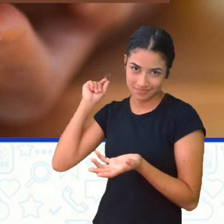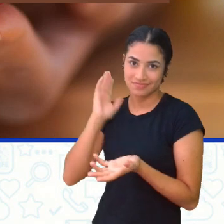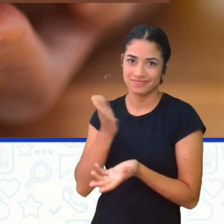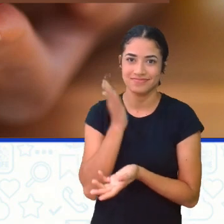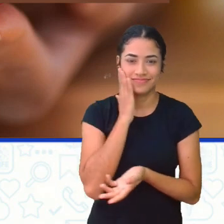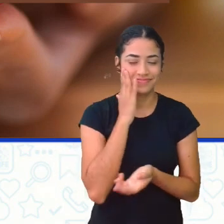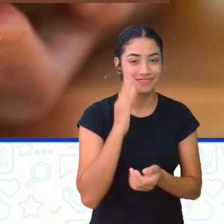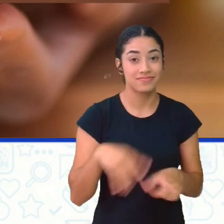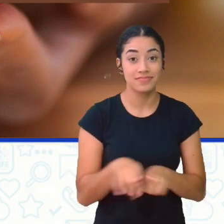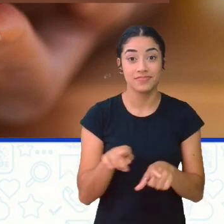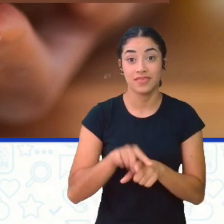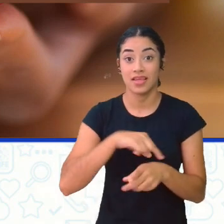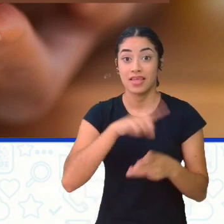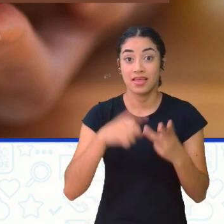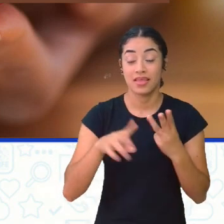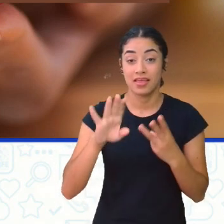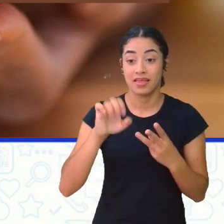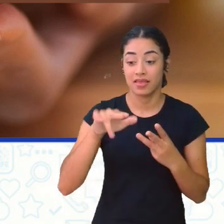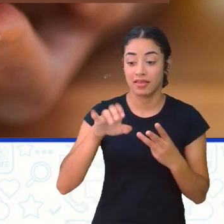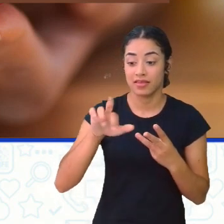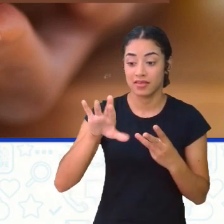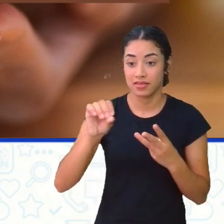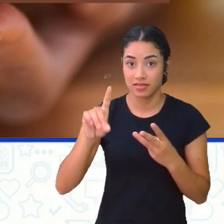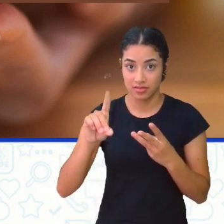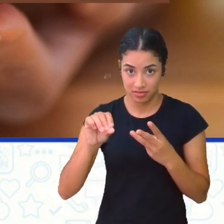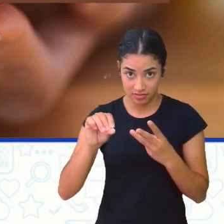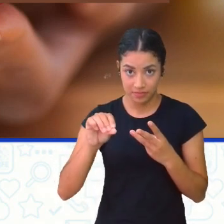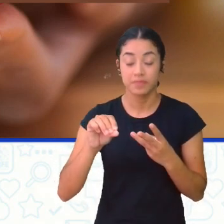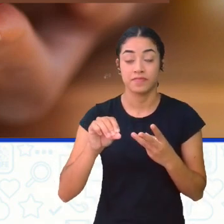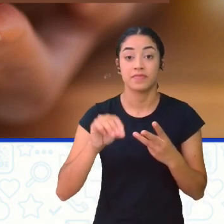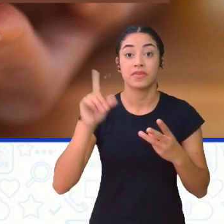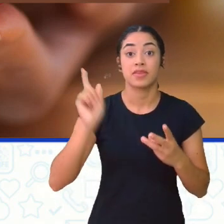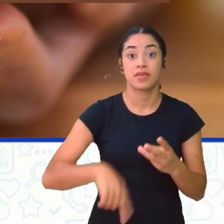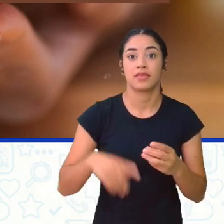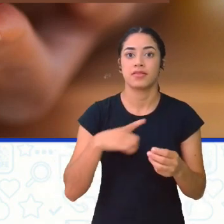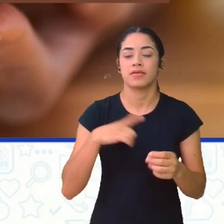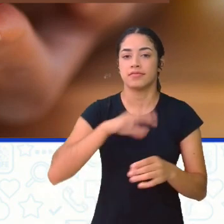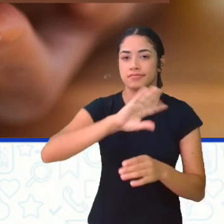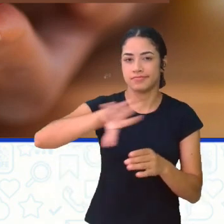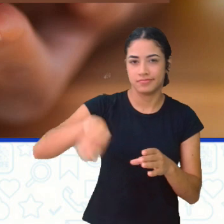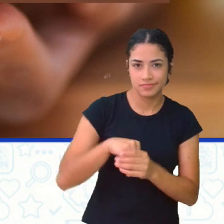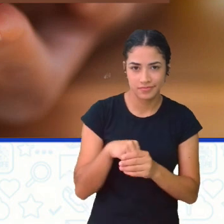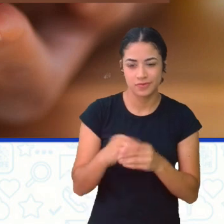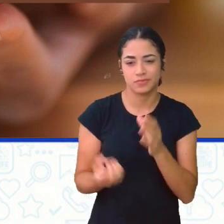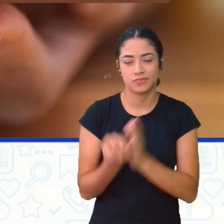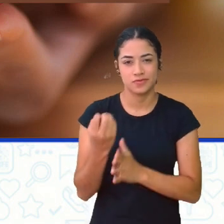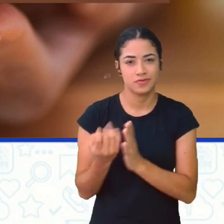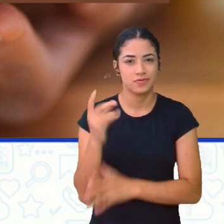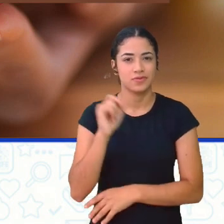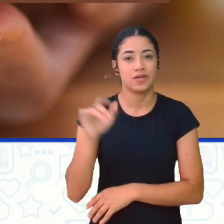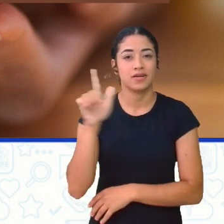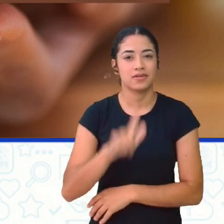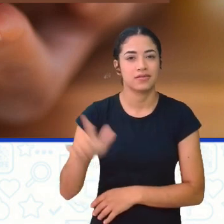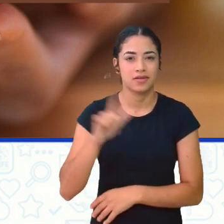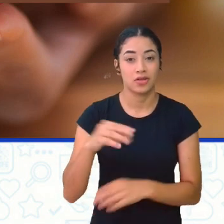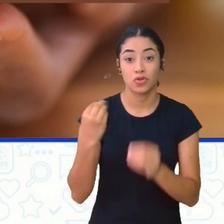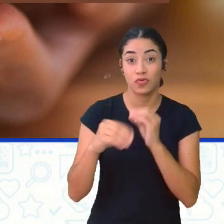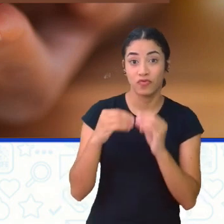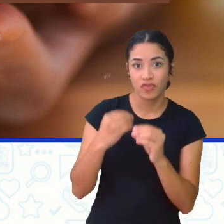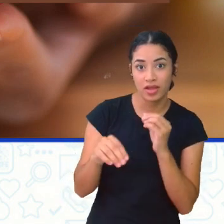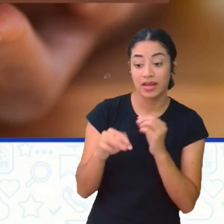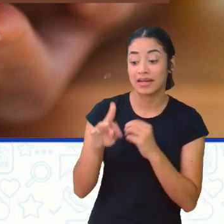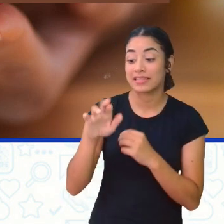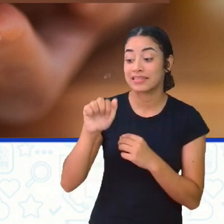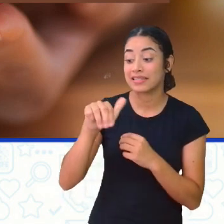Que é a sucessão De acontecimentos Que constituem a ação Uma produção literária A história A novela O conto A trama